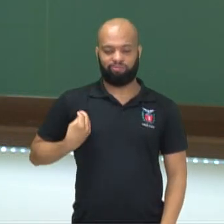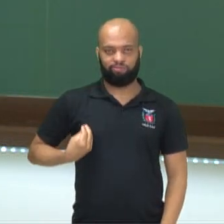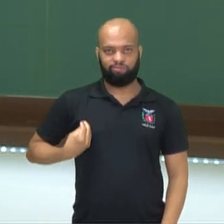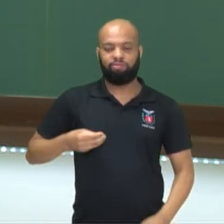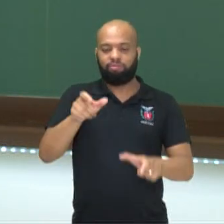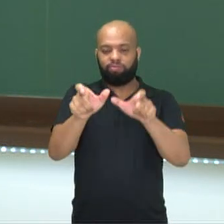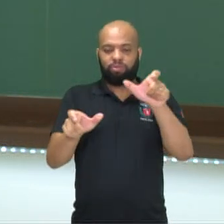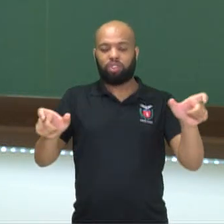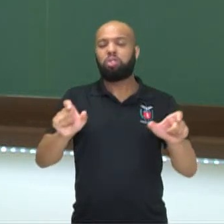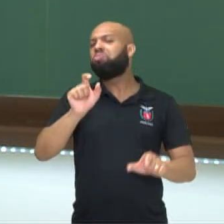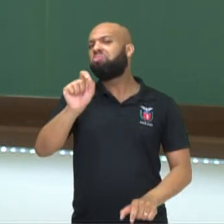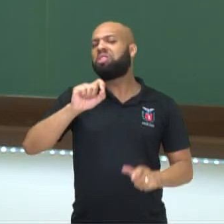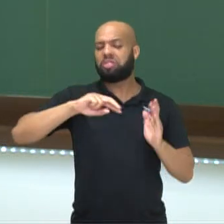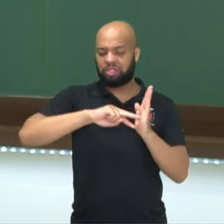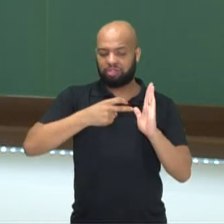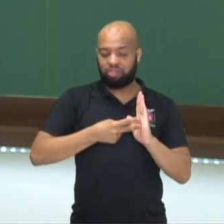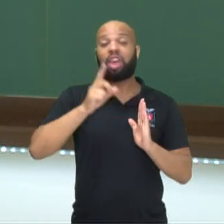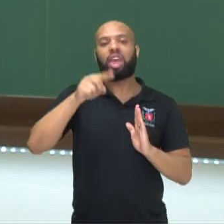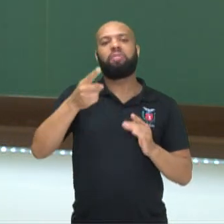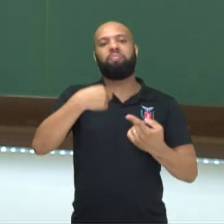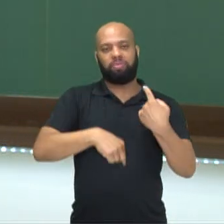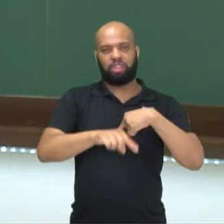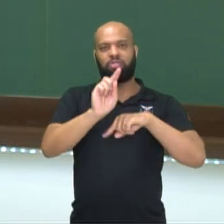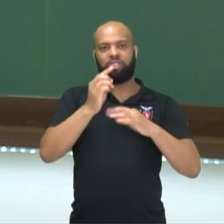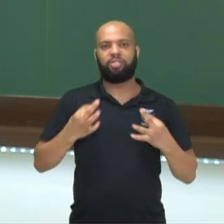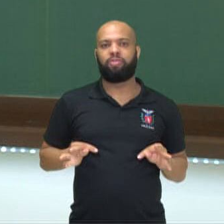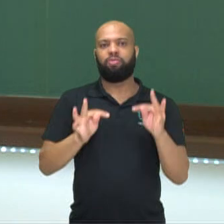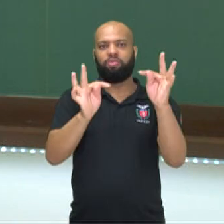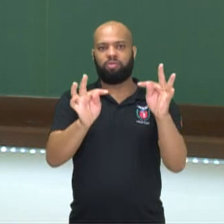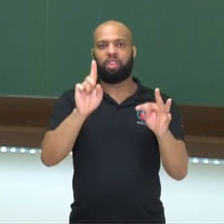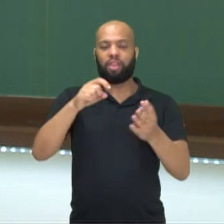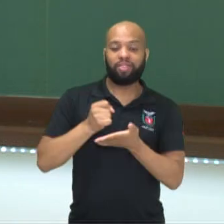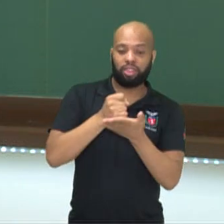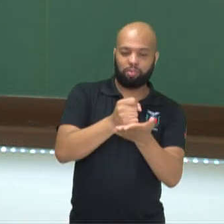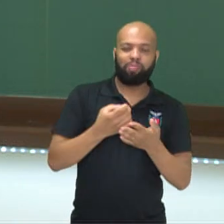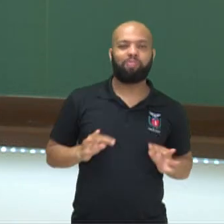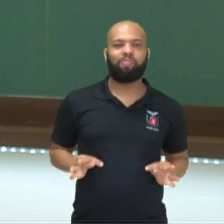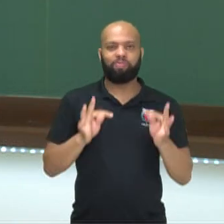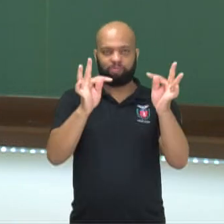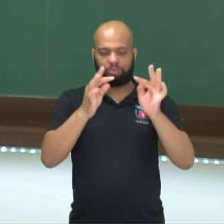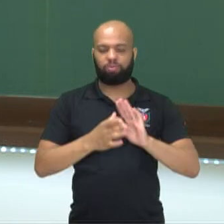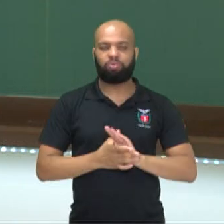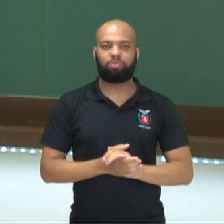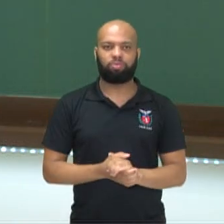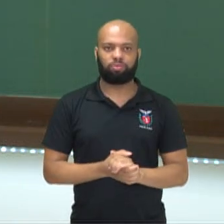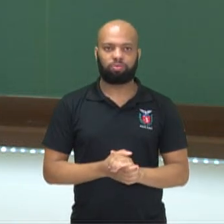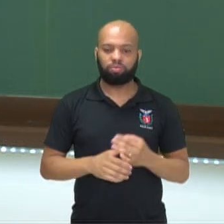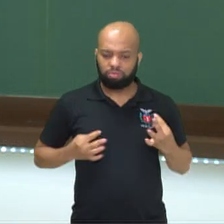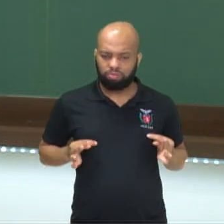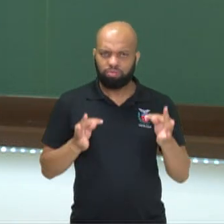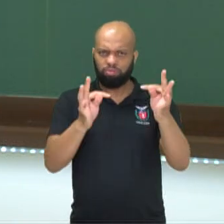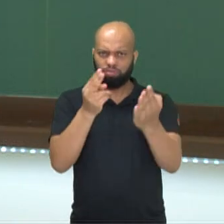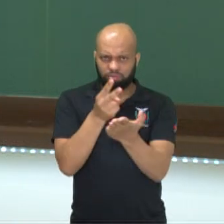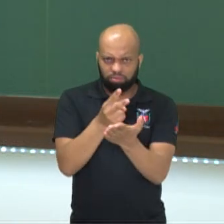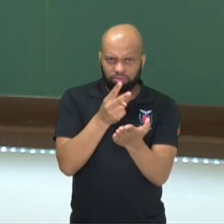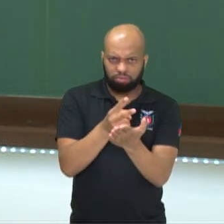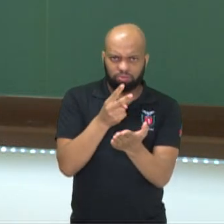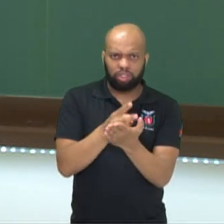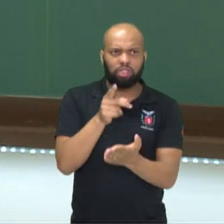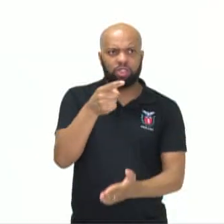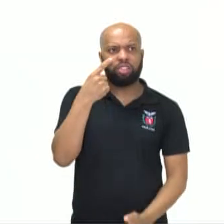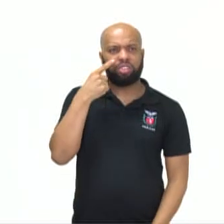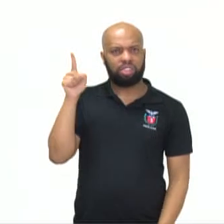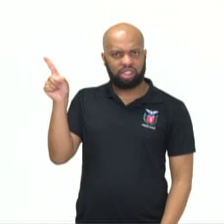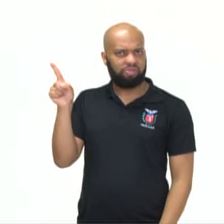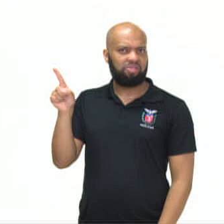avanços tecnológicos, estamos falando de recursos tecnológicos. E a gente tem que pensar que a tecnologia nem sempre está associada a isso que você está vendo